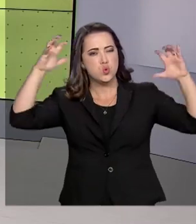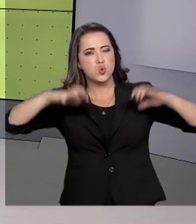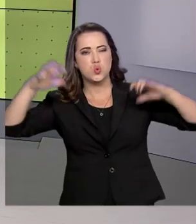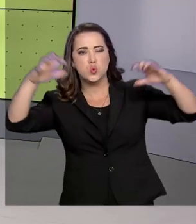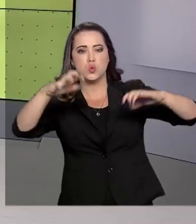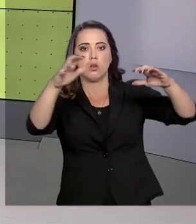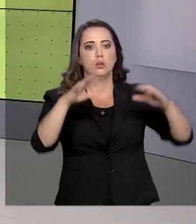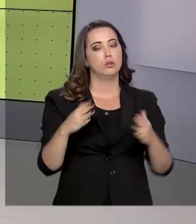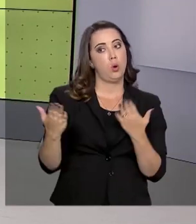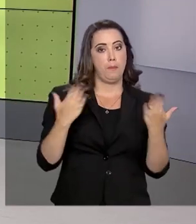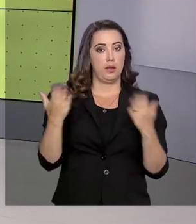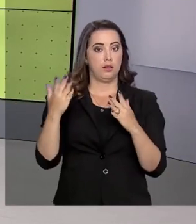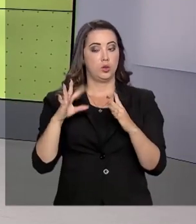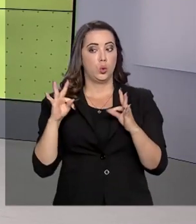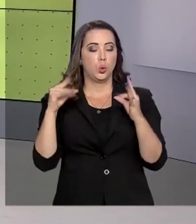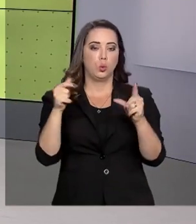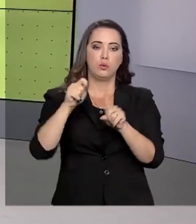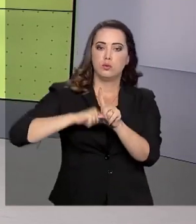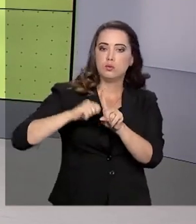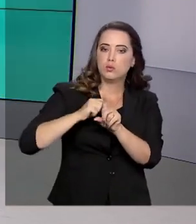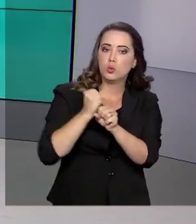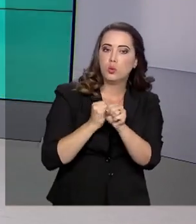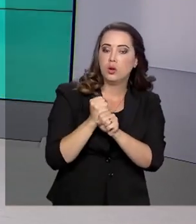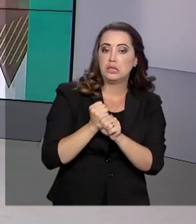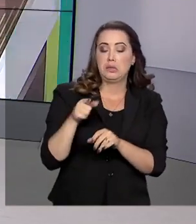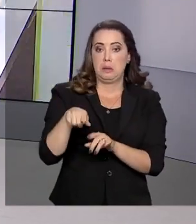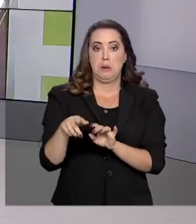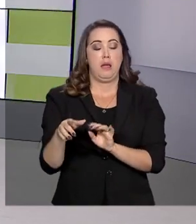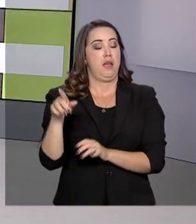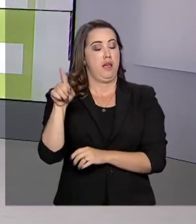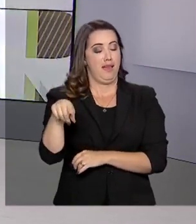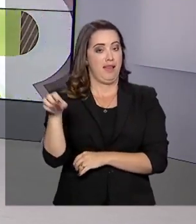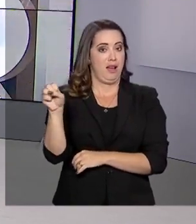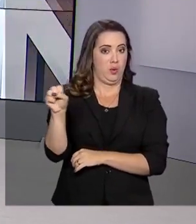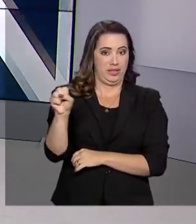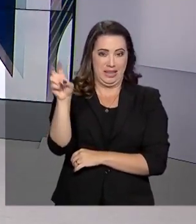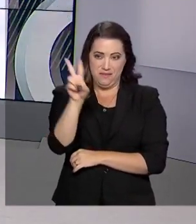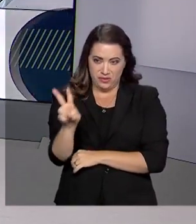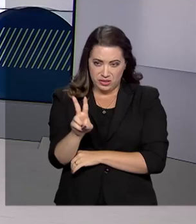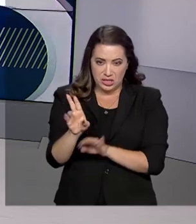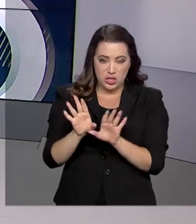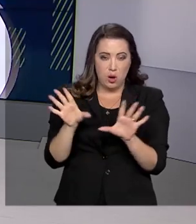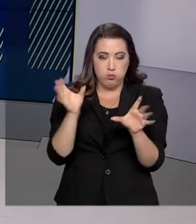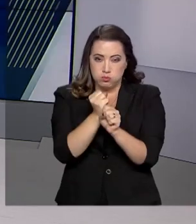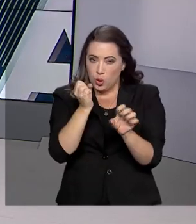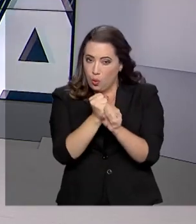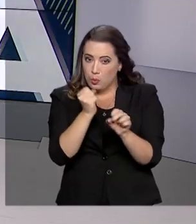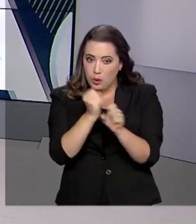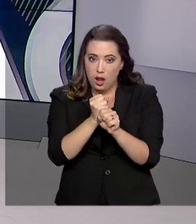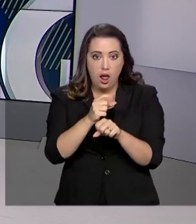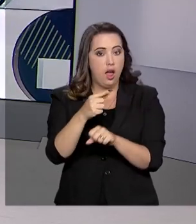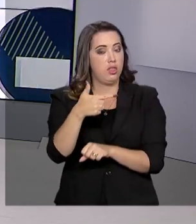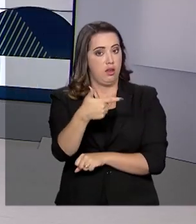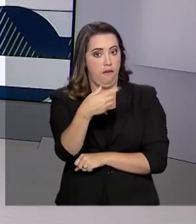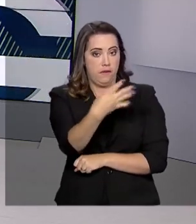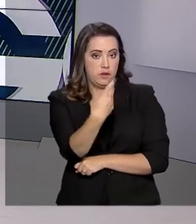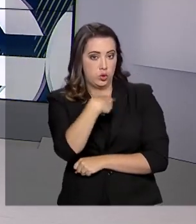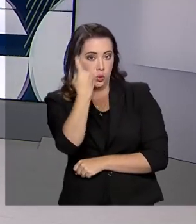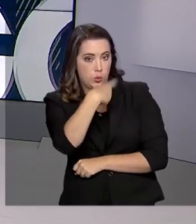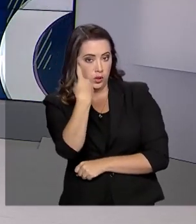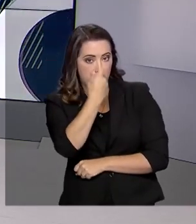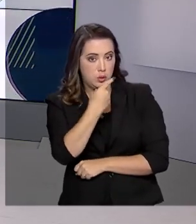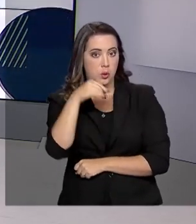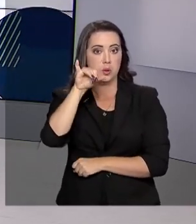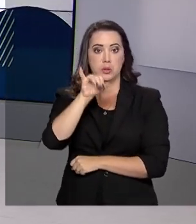todos os meses do ano, este foi o oitavo maior acumulado em 24 horas de toda a história de medições do Instituto Nacional de